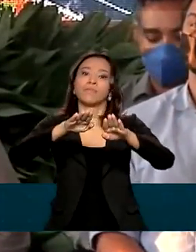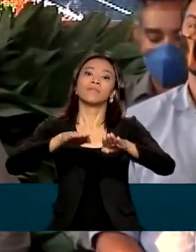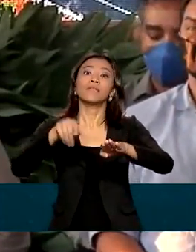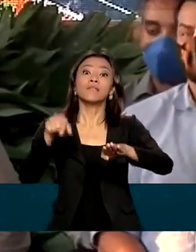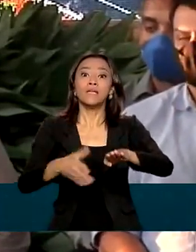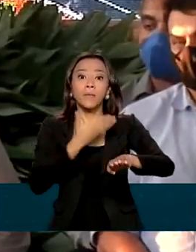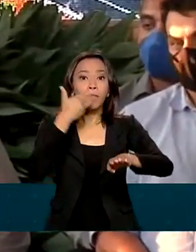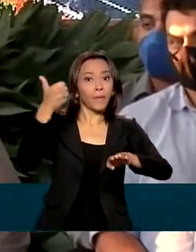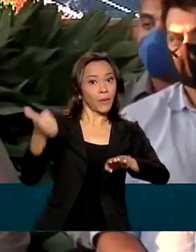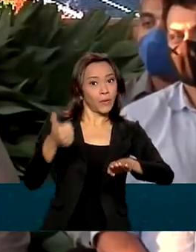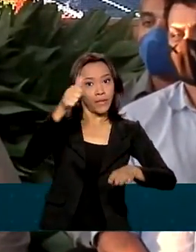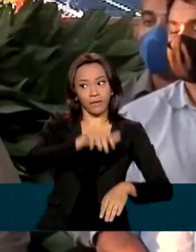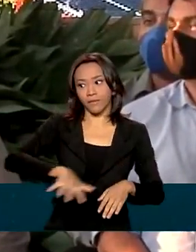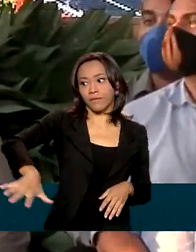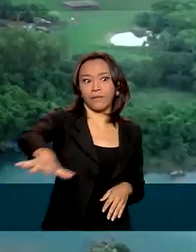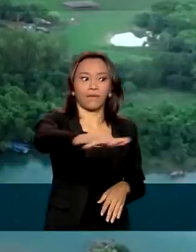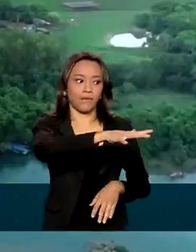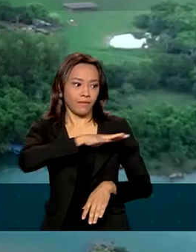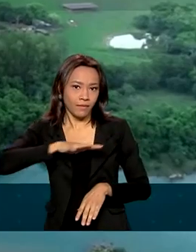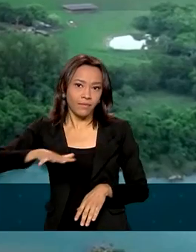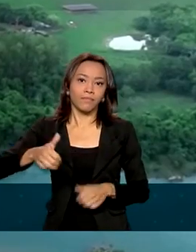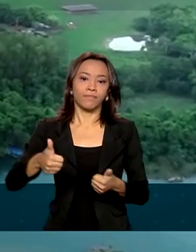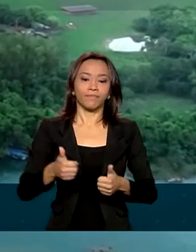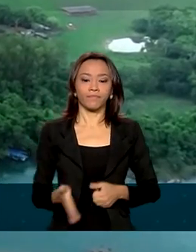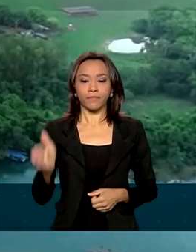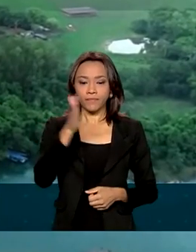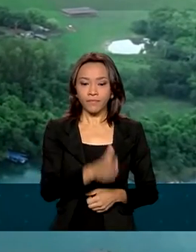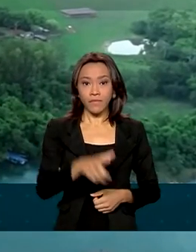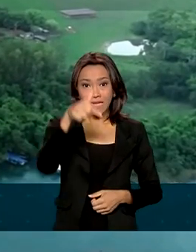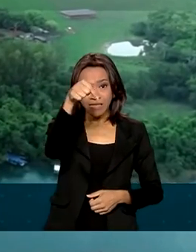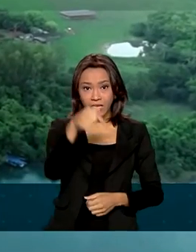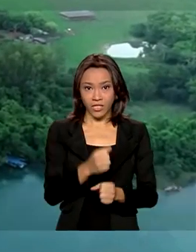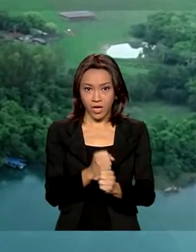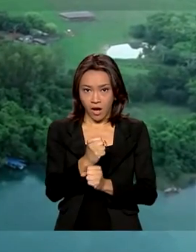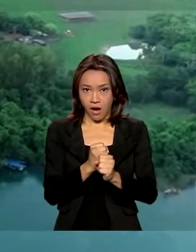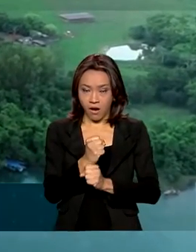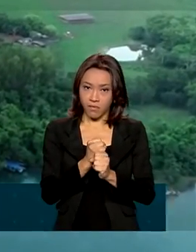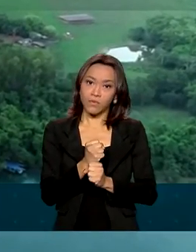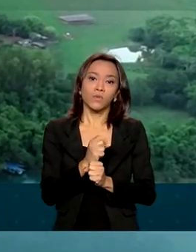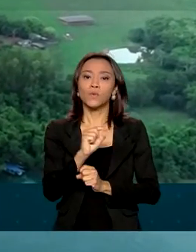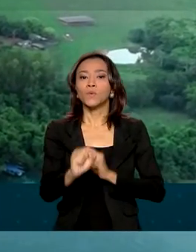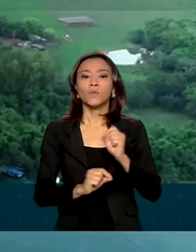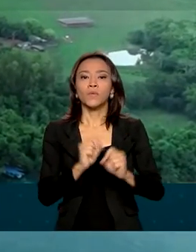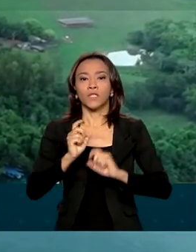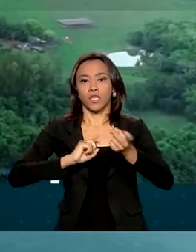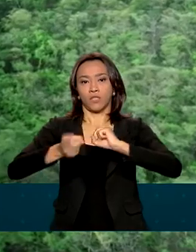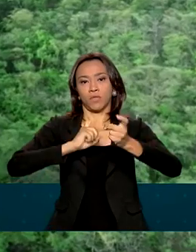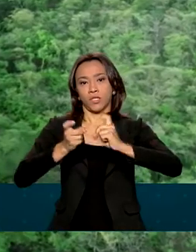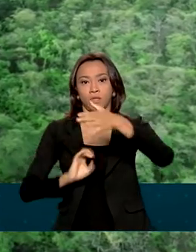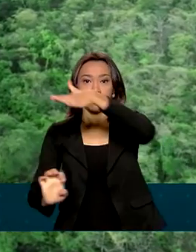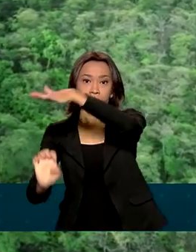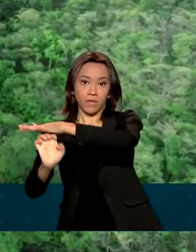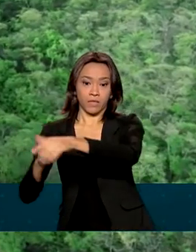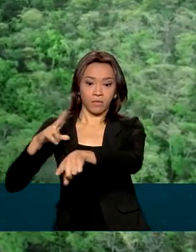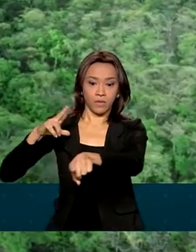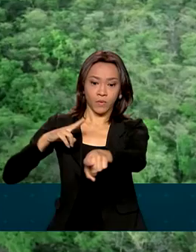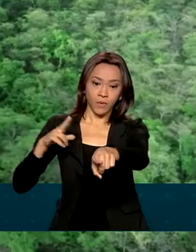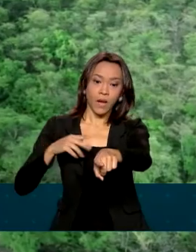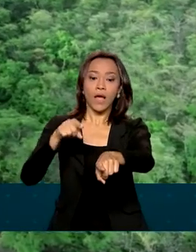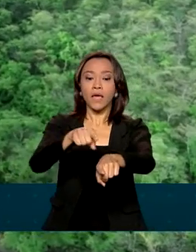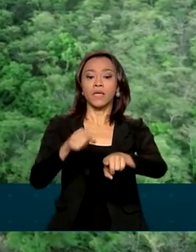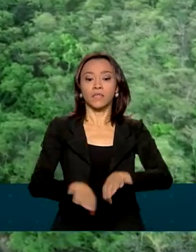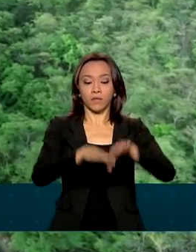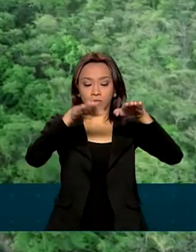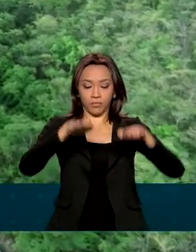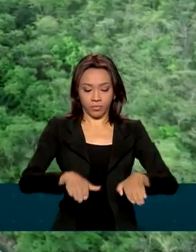e a melhoria da região que é esperada. Em sete anos de concessão, dos 218 quilômetros duplicados na BR